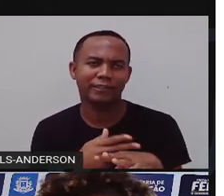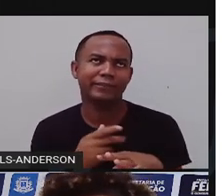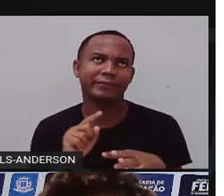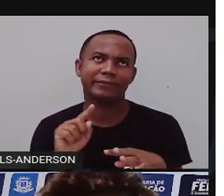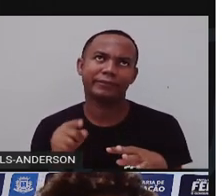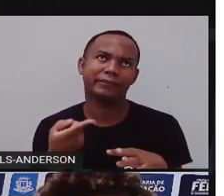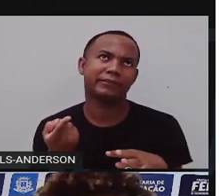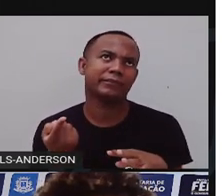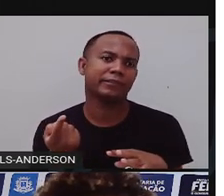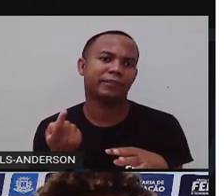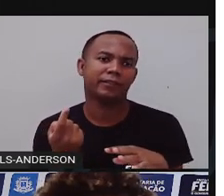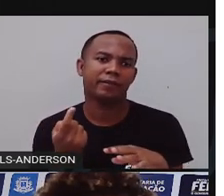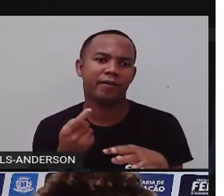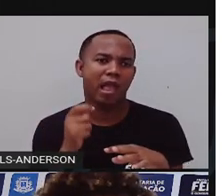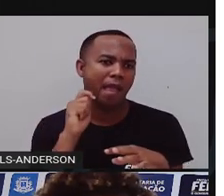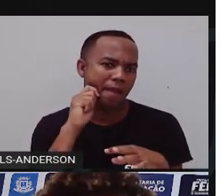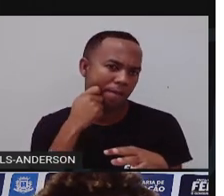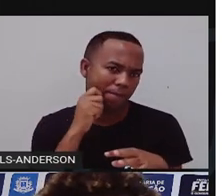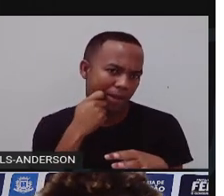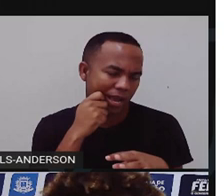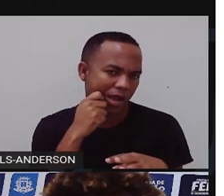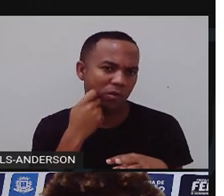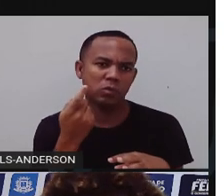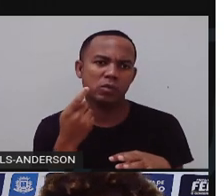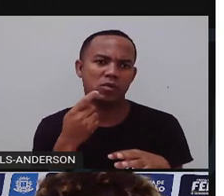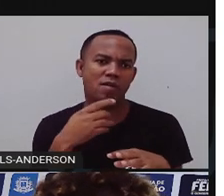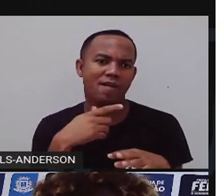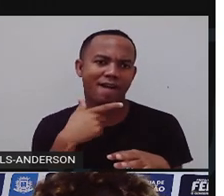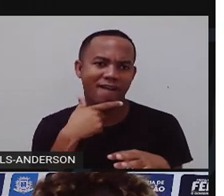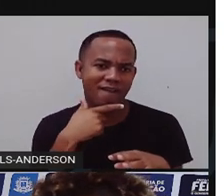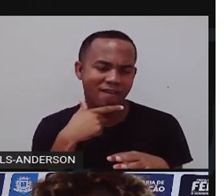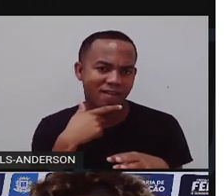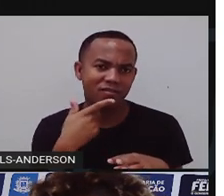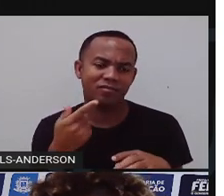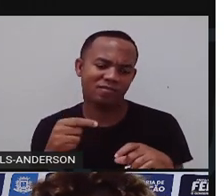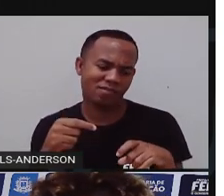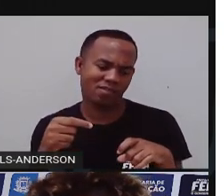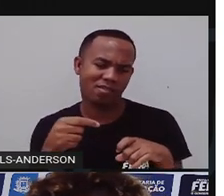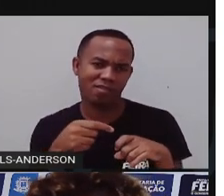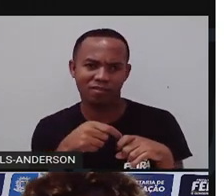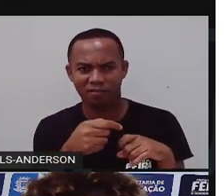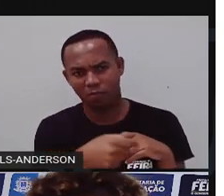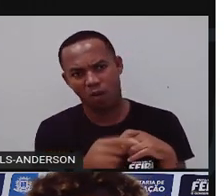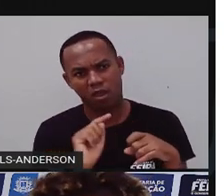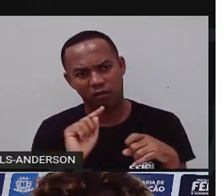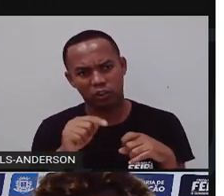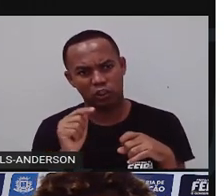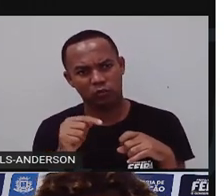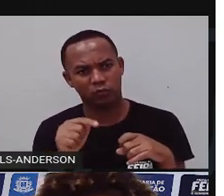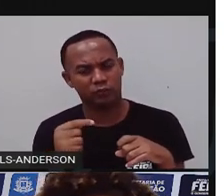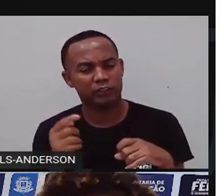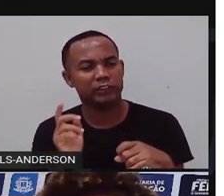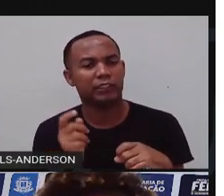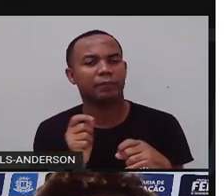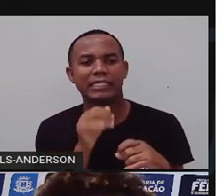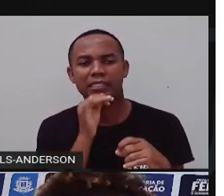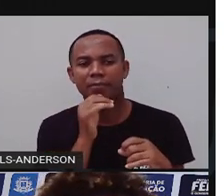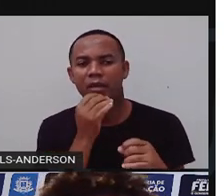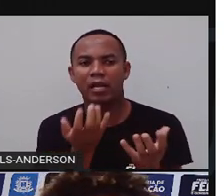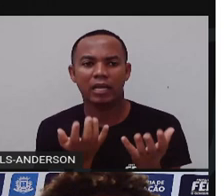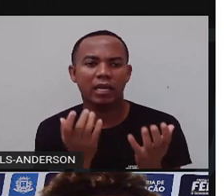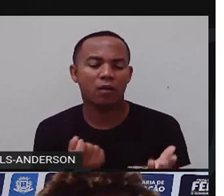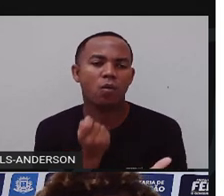E pão de queijo também. Então, sempre que ela deu essas pausas, entre as coisas que ela pediu para Anderson comprar, ela